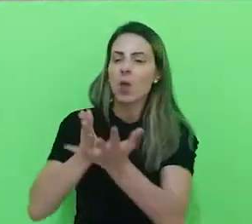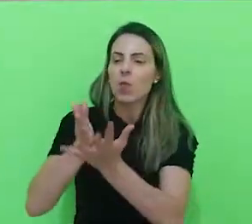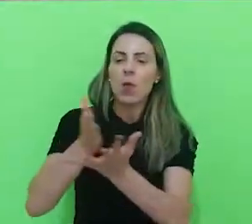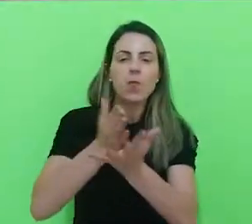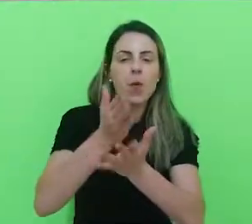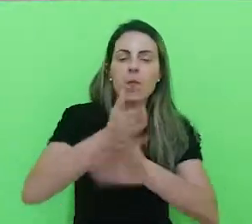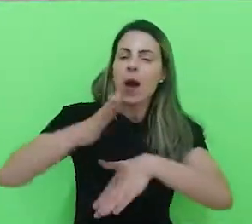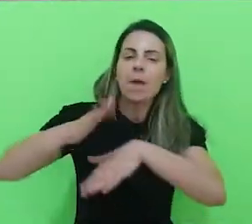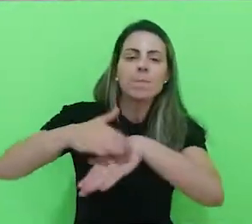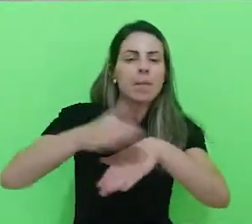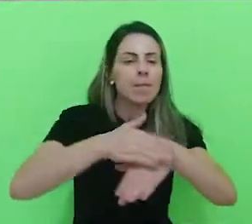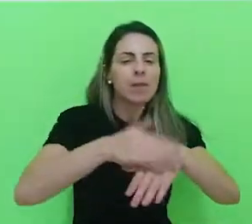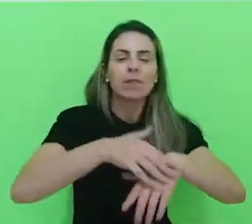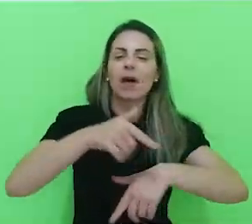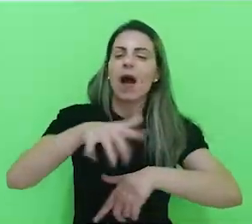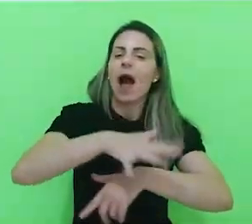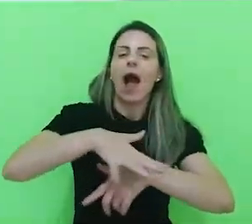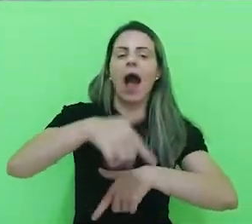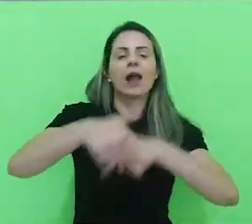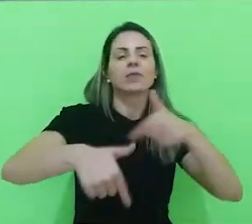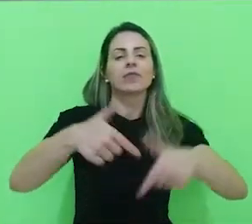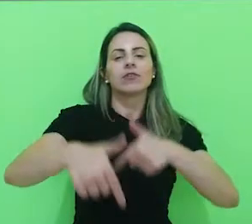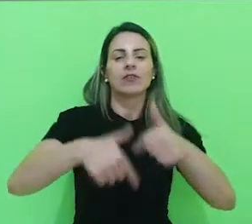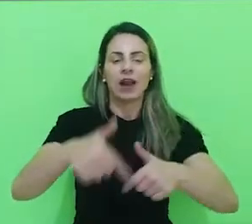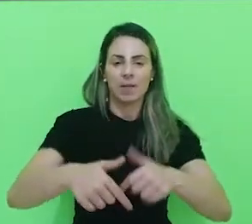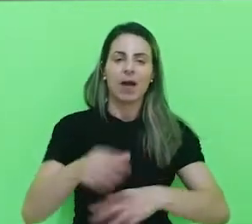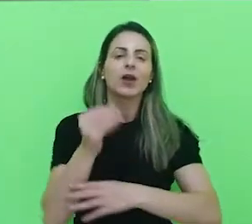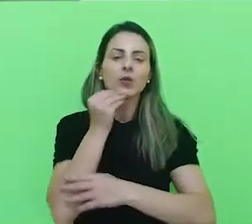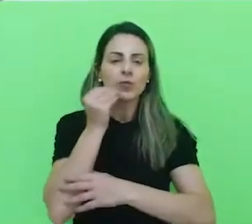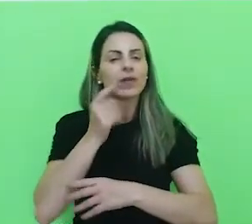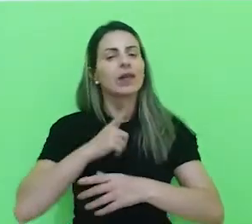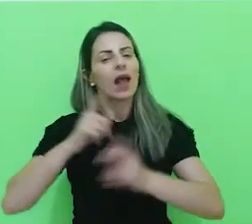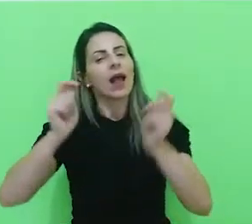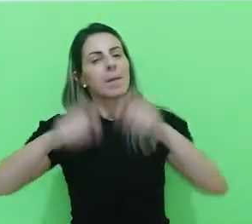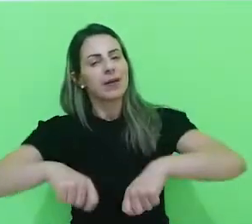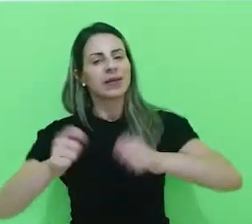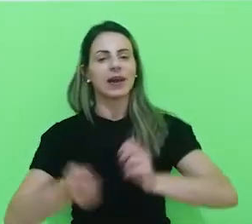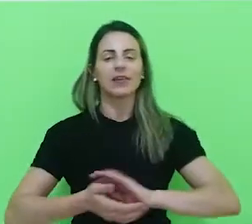radiologia possa oferecer uma oportunidade de emprego para ele.